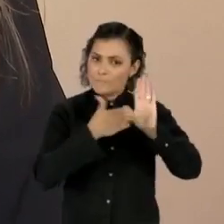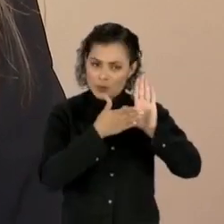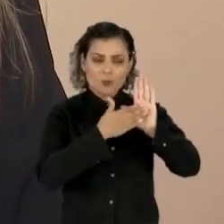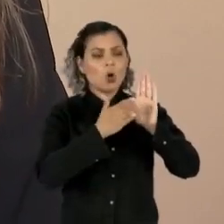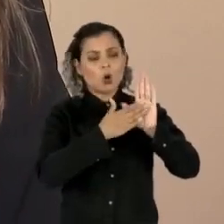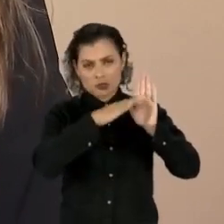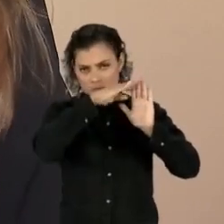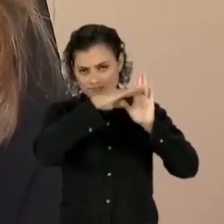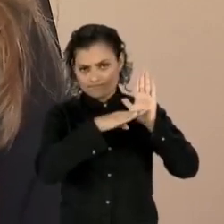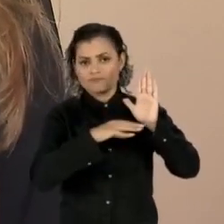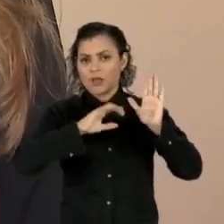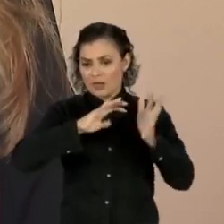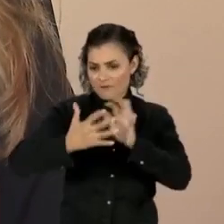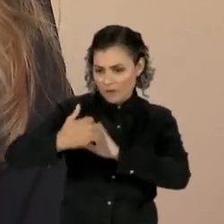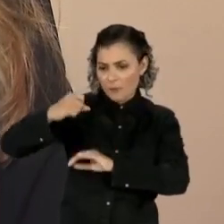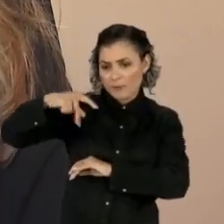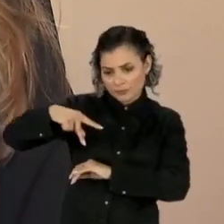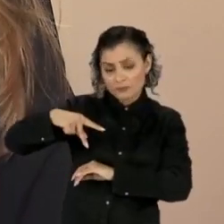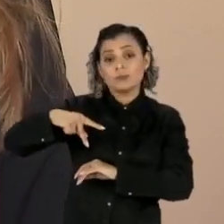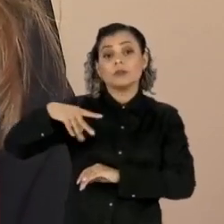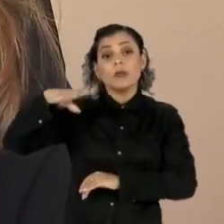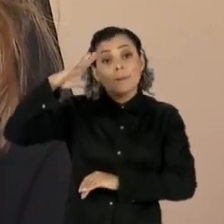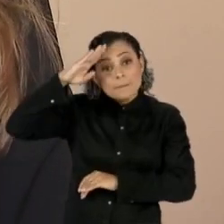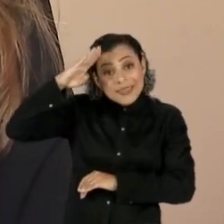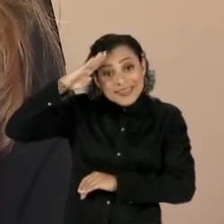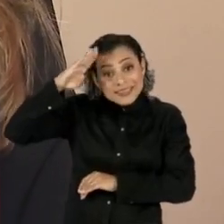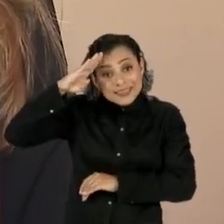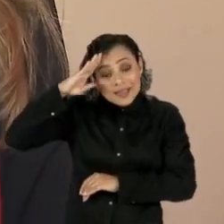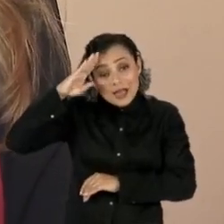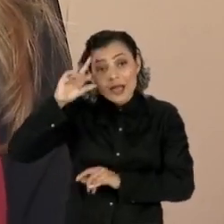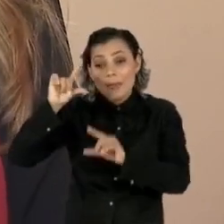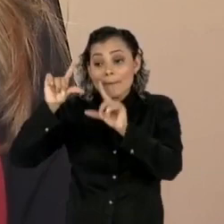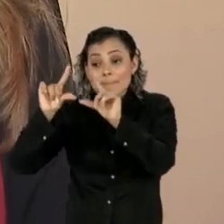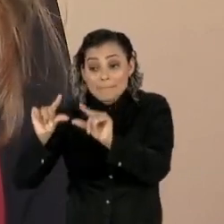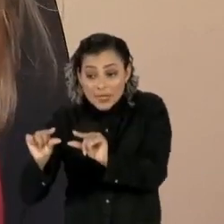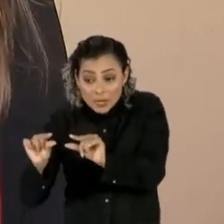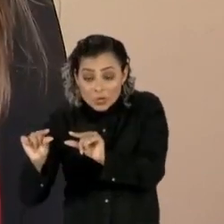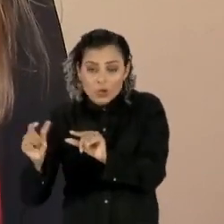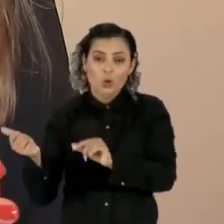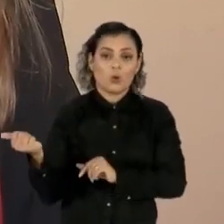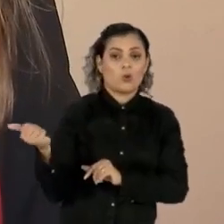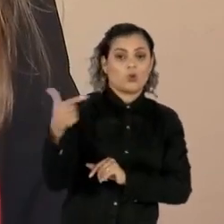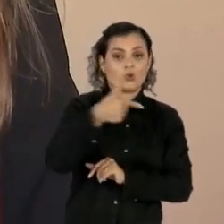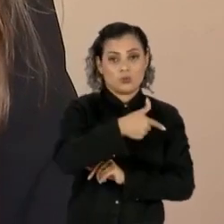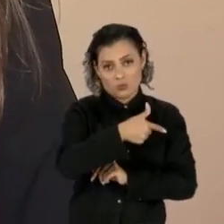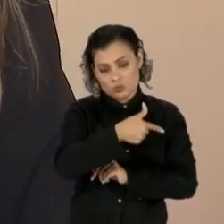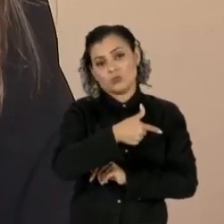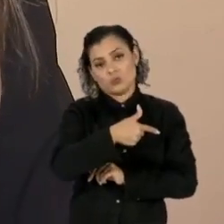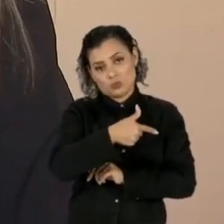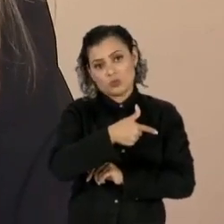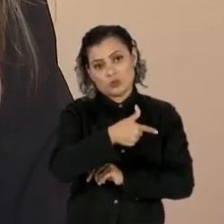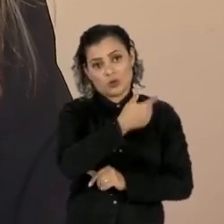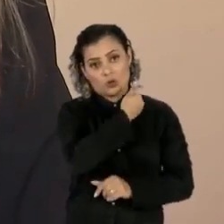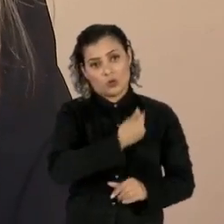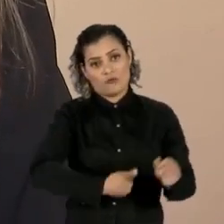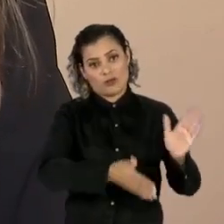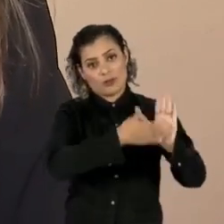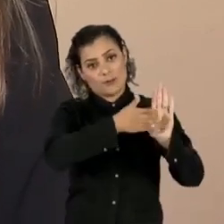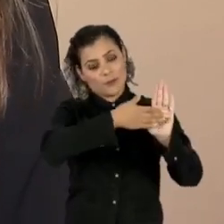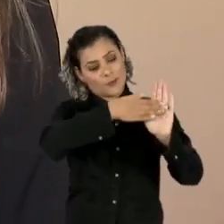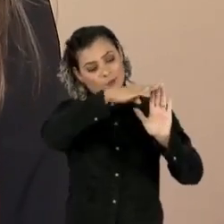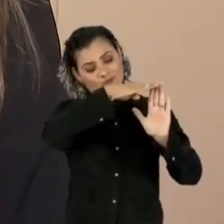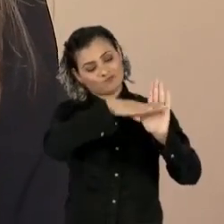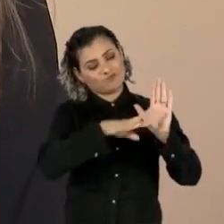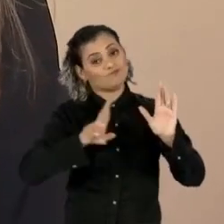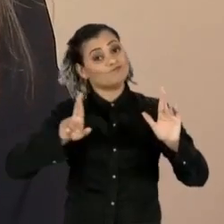militares é mais amena do que o que o governo propôs